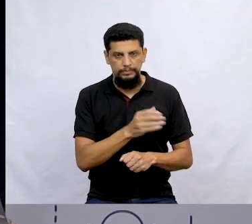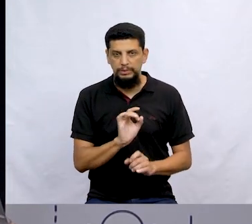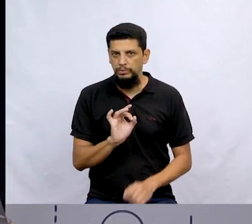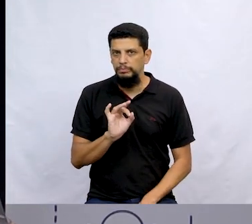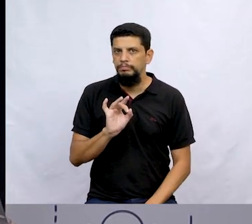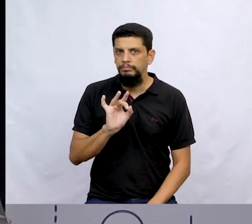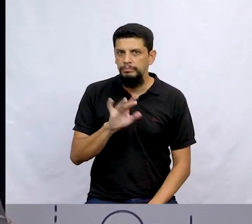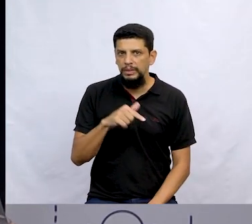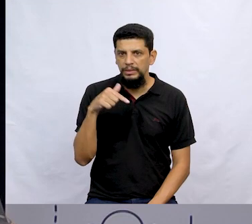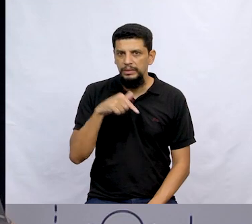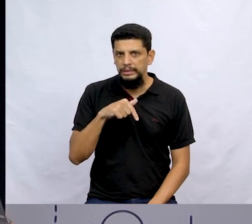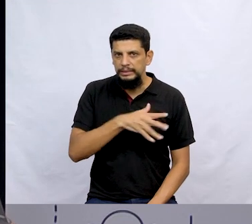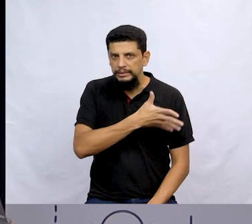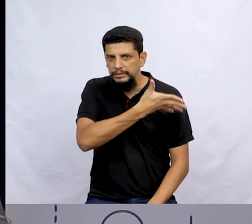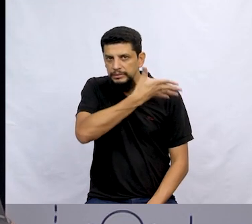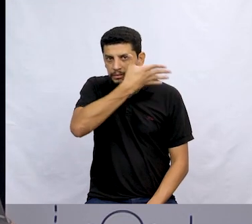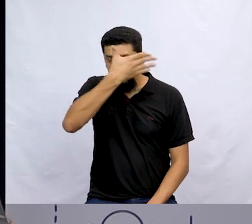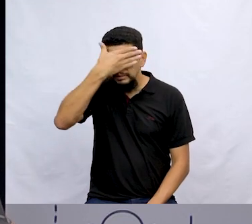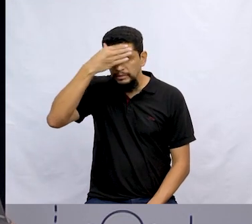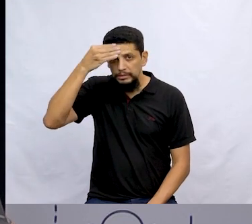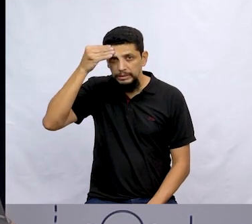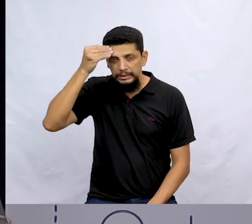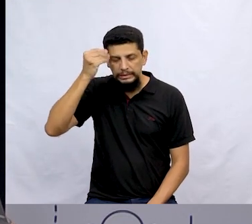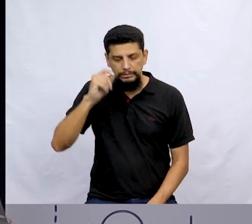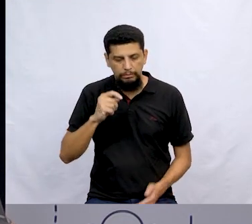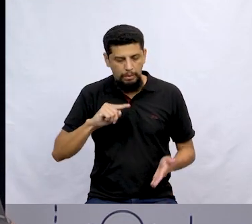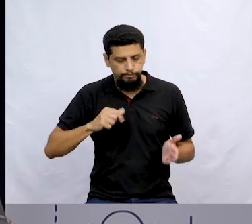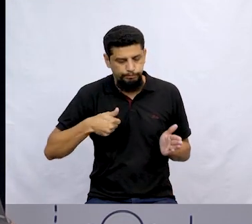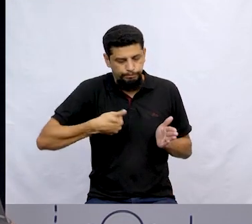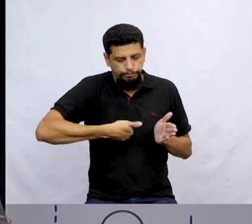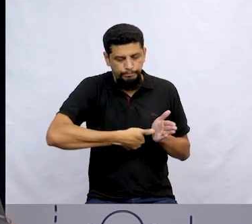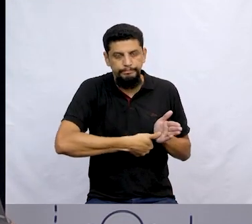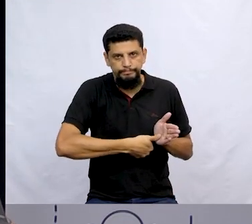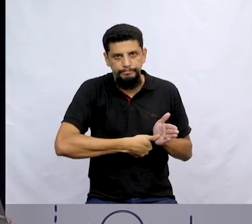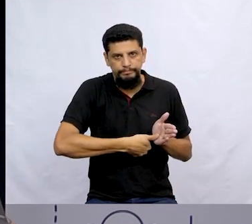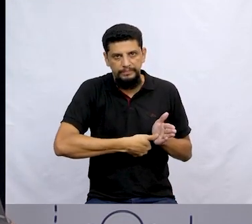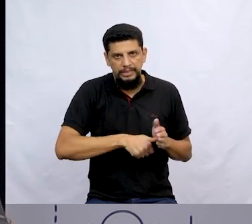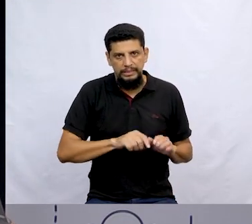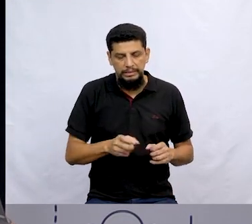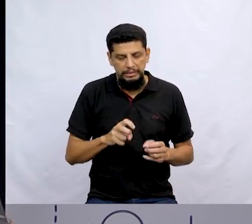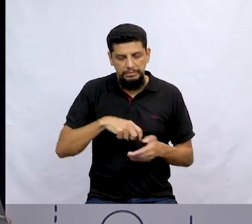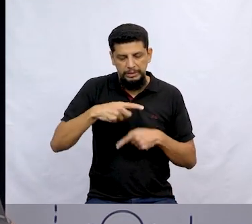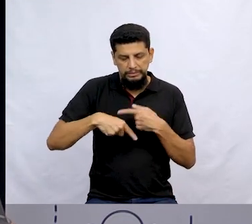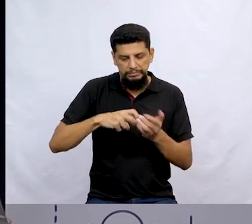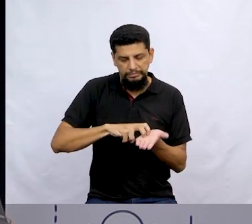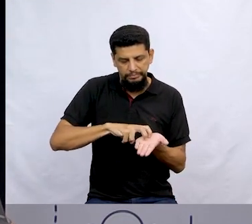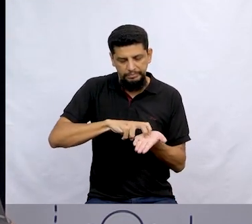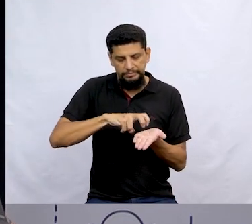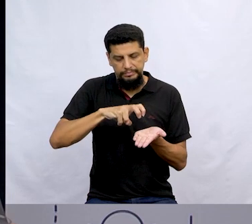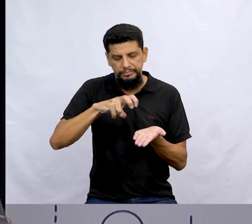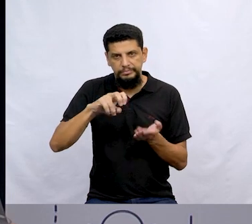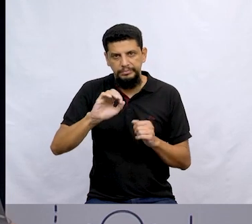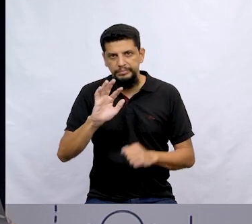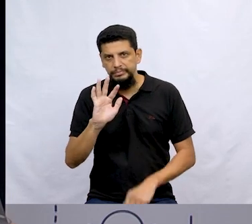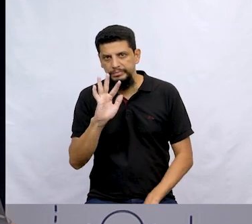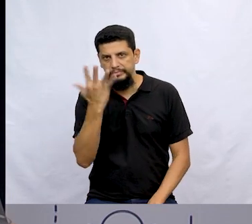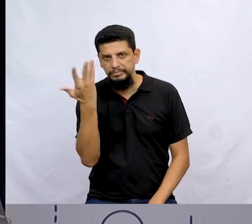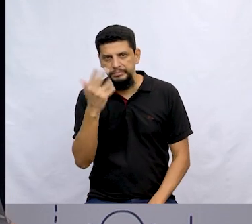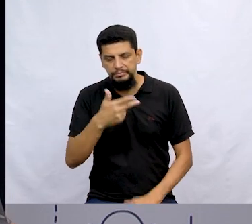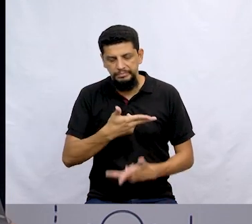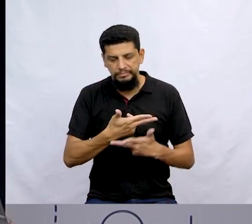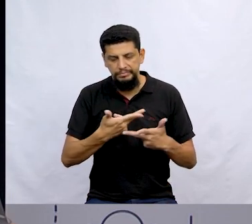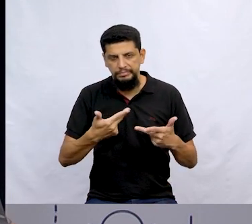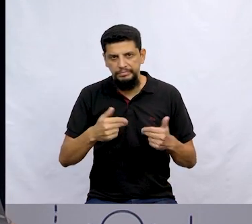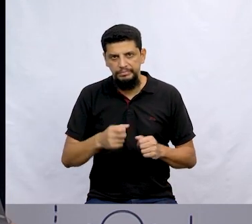Só que esqueceu de desligá-la. Na manhã seguinte, aconteceu algumas coisas